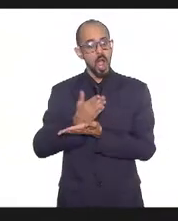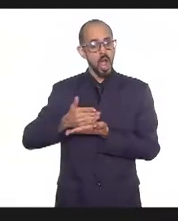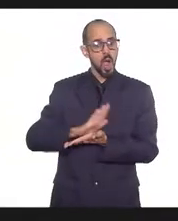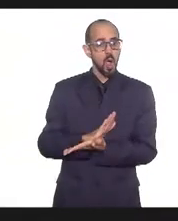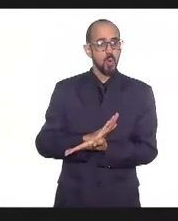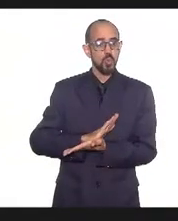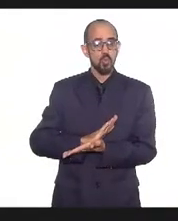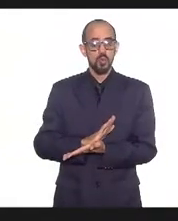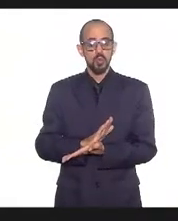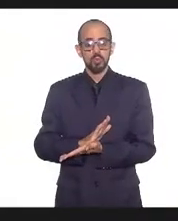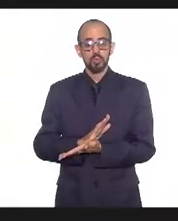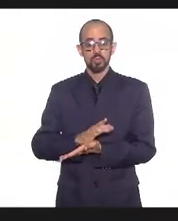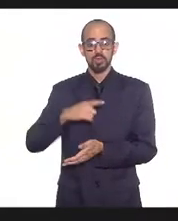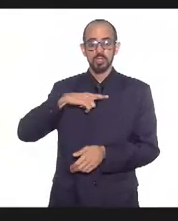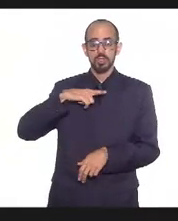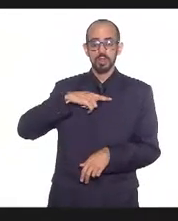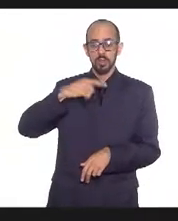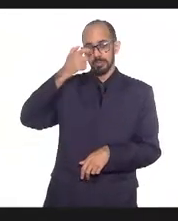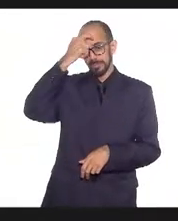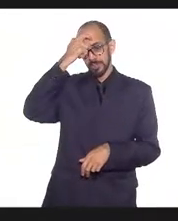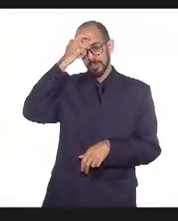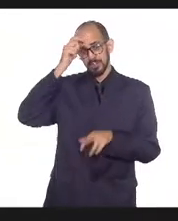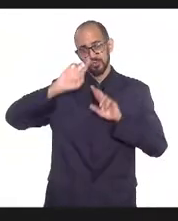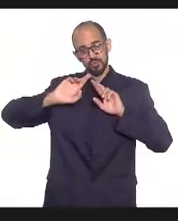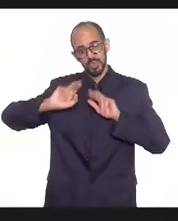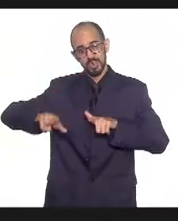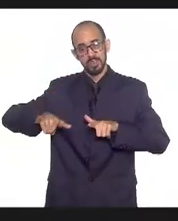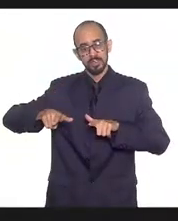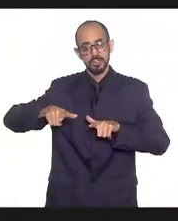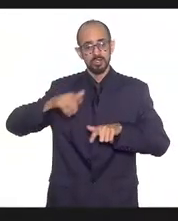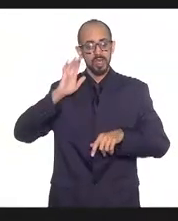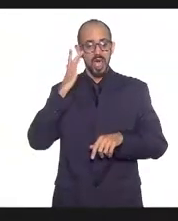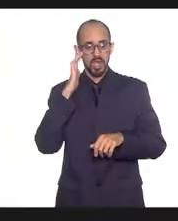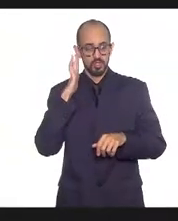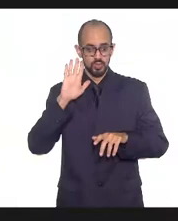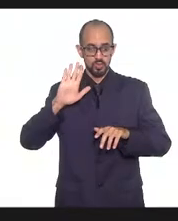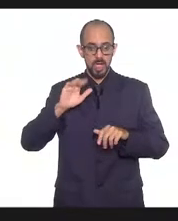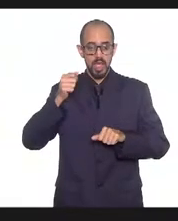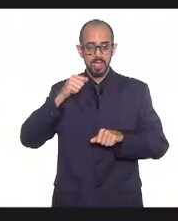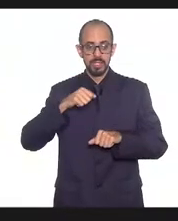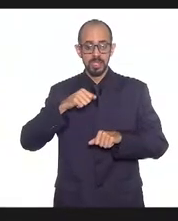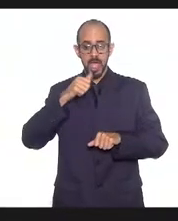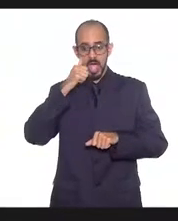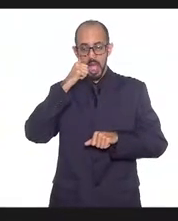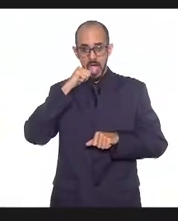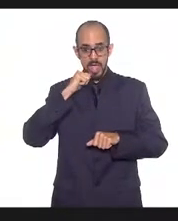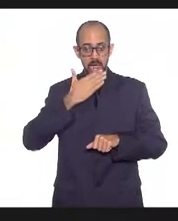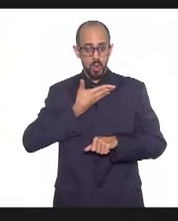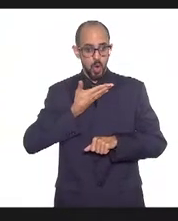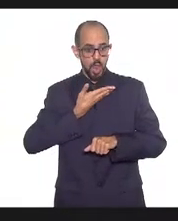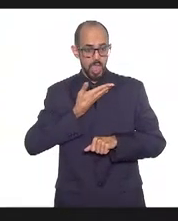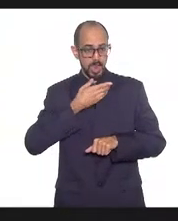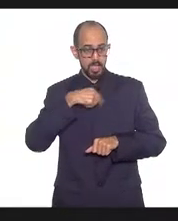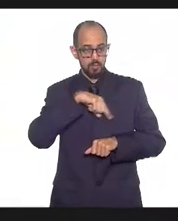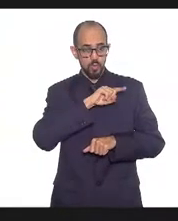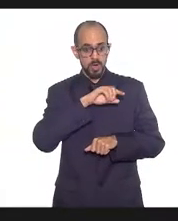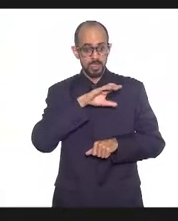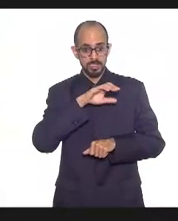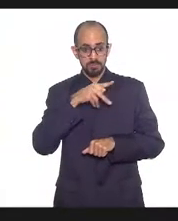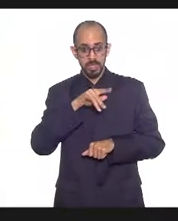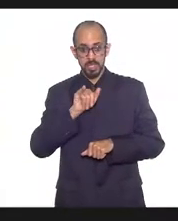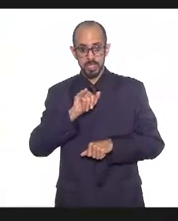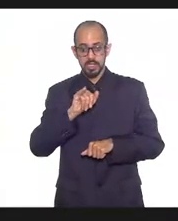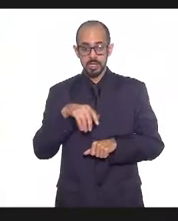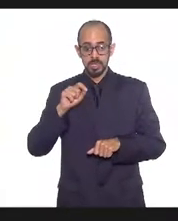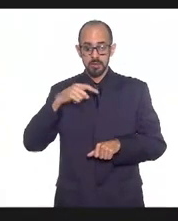isso. e aí a colega que foi falar na CPI falou bem, eles têm que escolher qual é a parte do